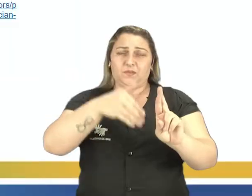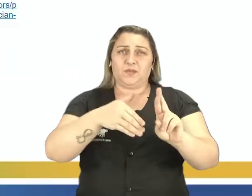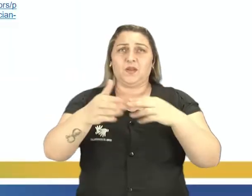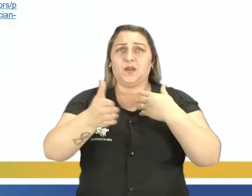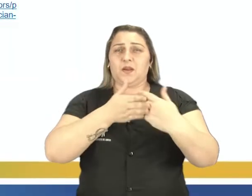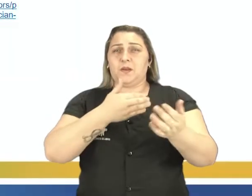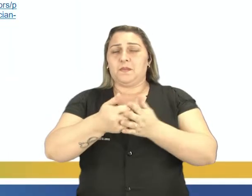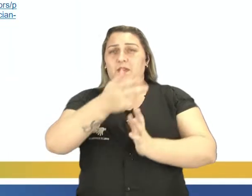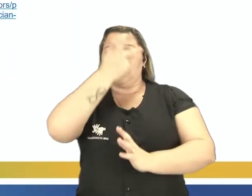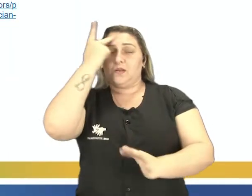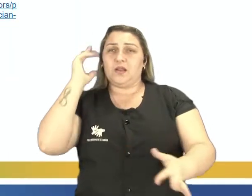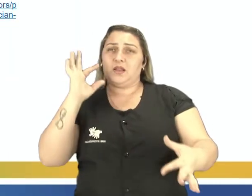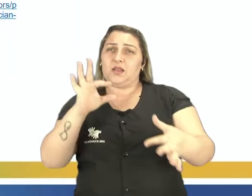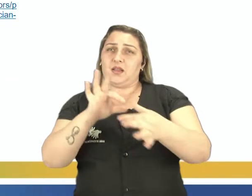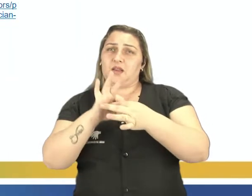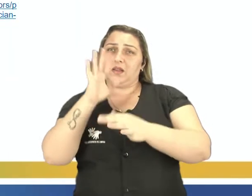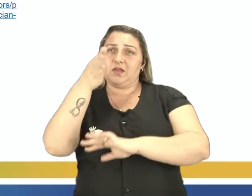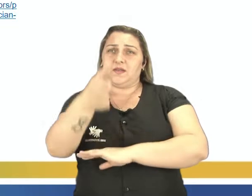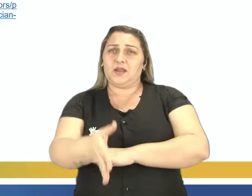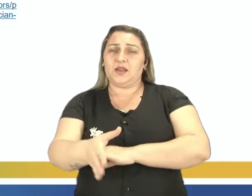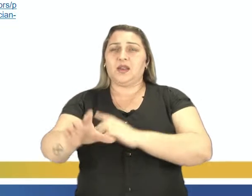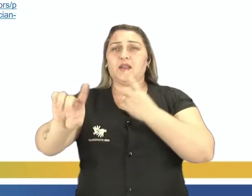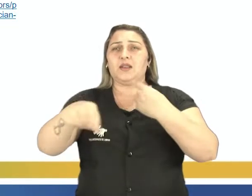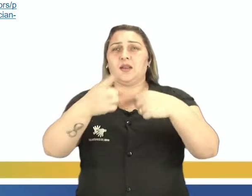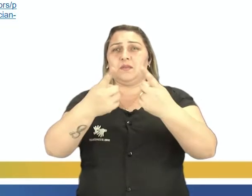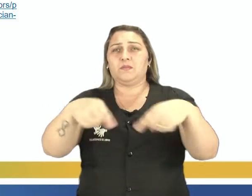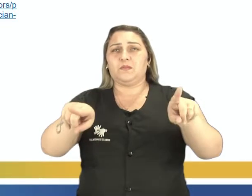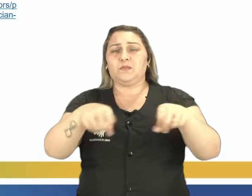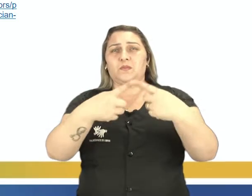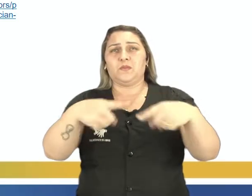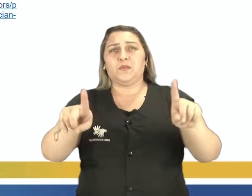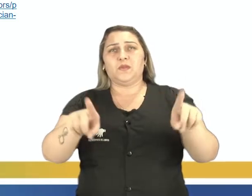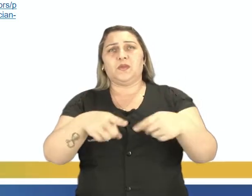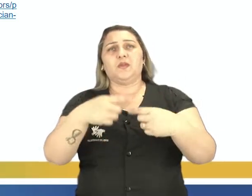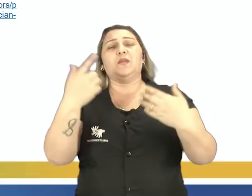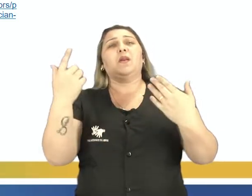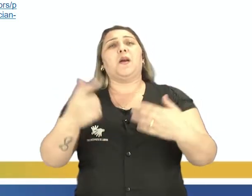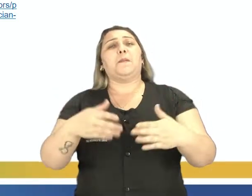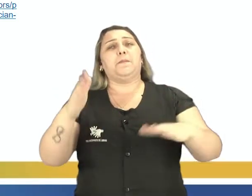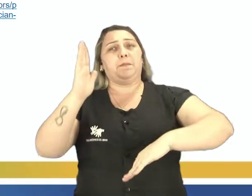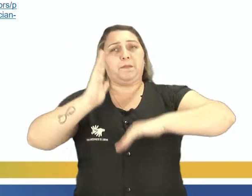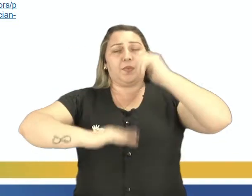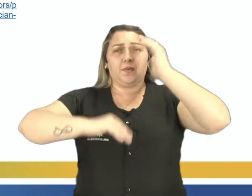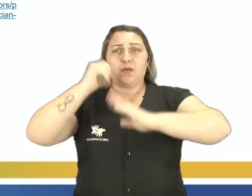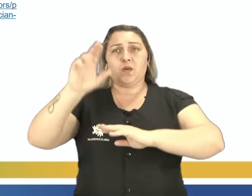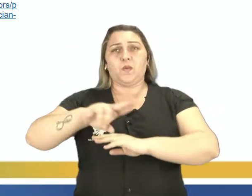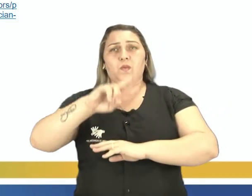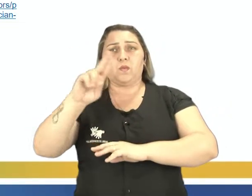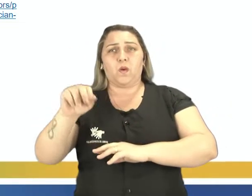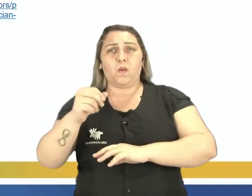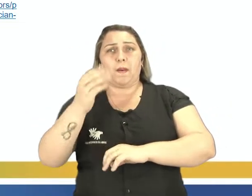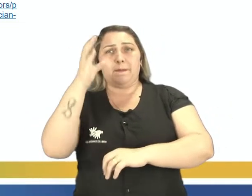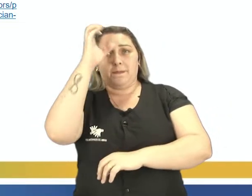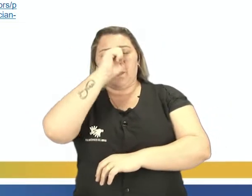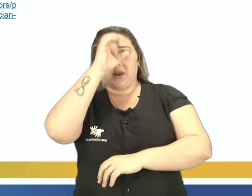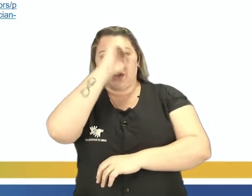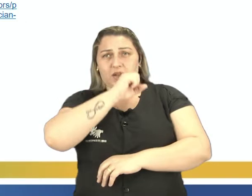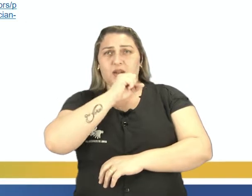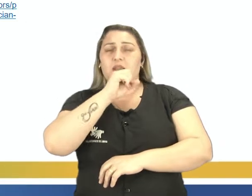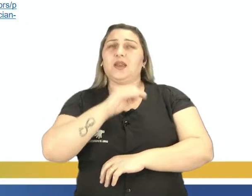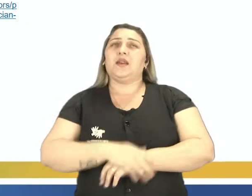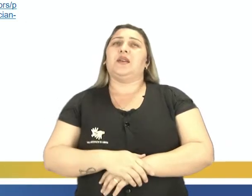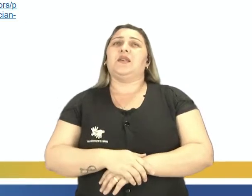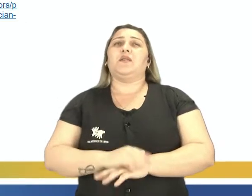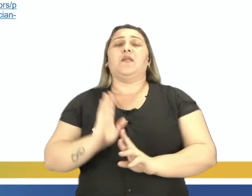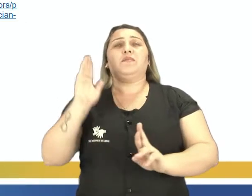a qualquer pessoa ligada diretamente à música, em caráter profissional ou amador, exercendo alguma